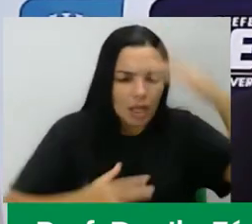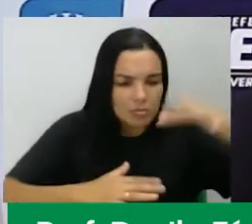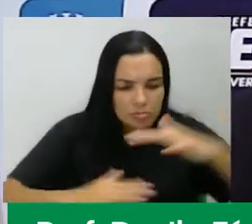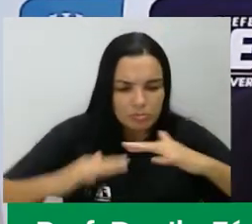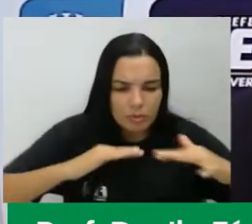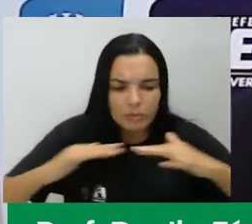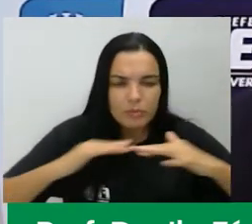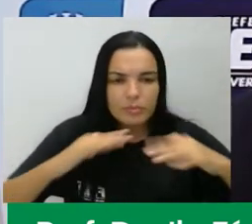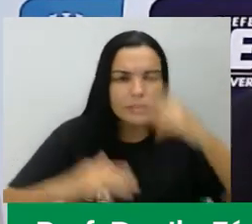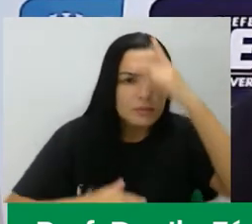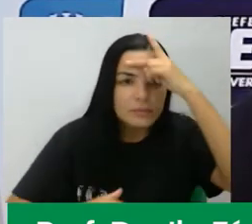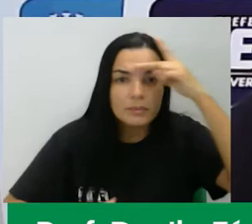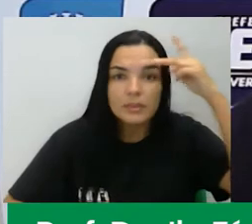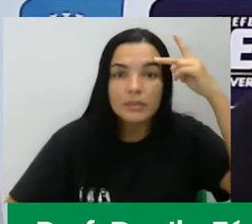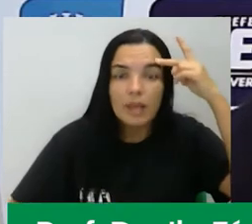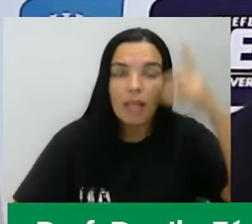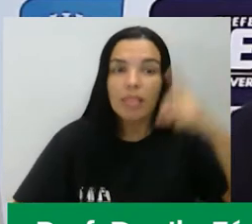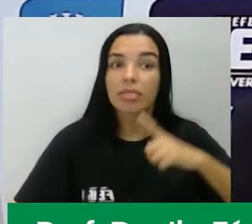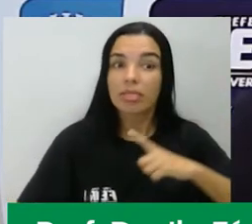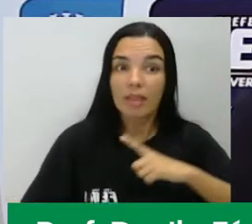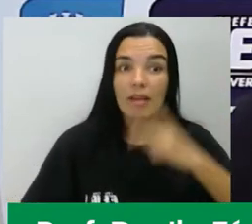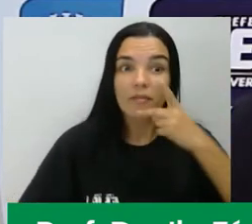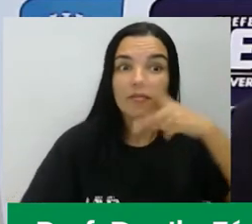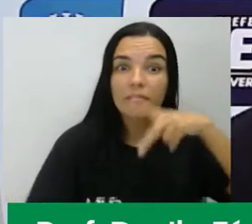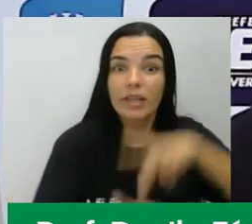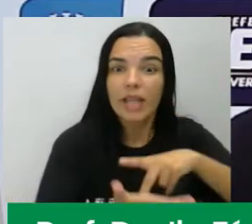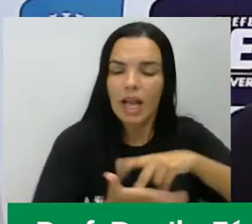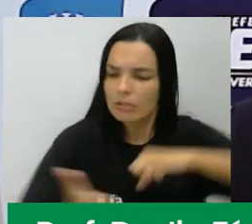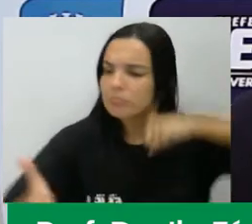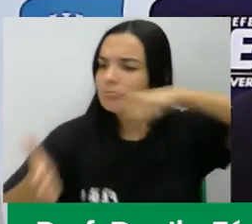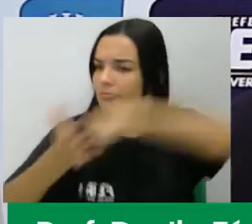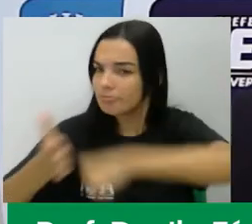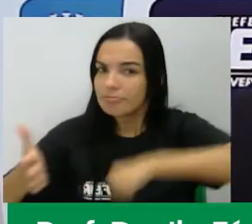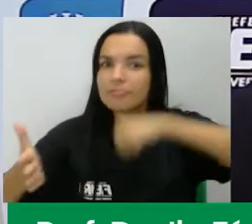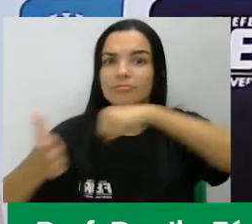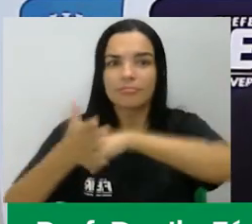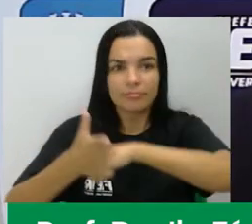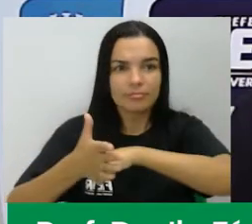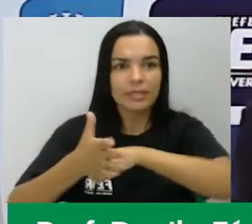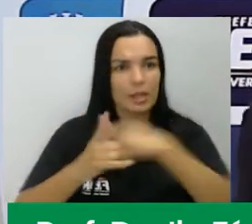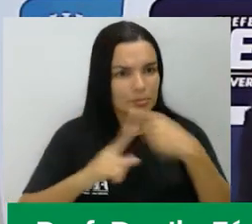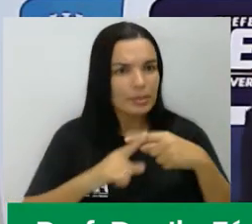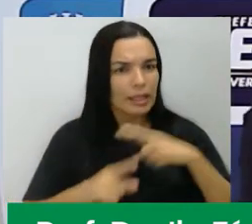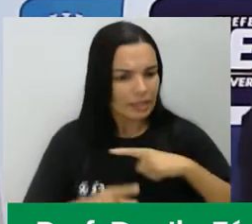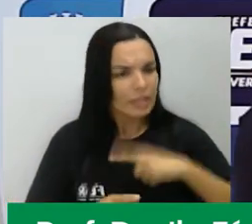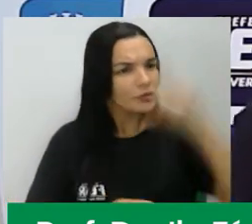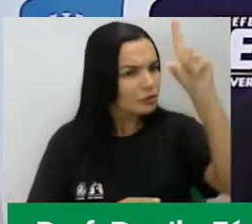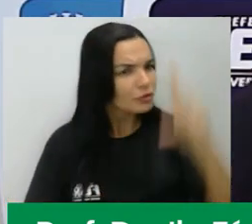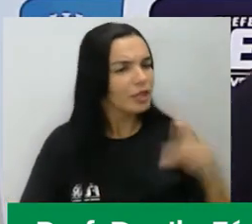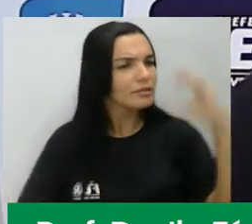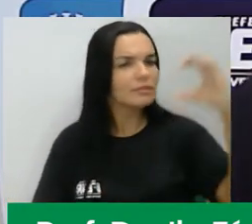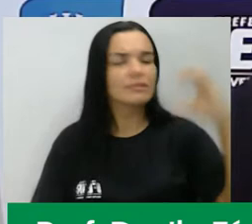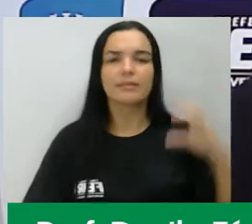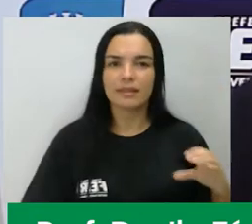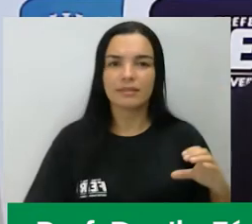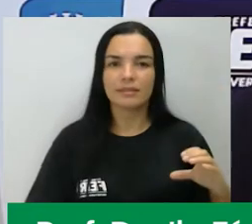e fez com que muita gente fosse literalmente à luta por ela, pela cidadania.